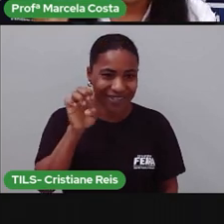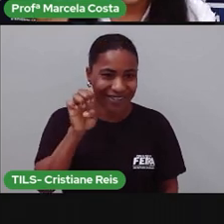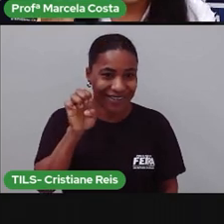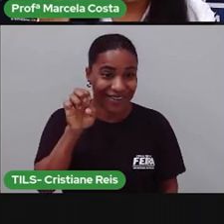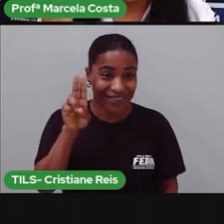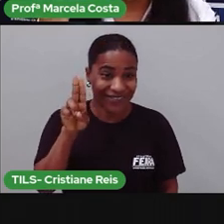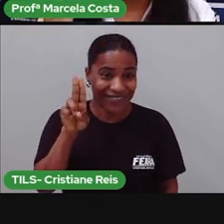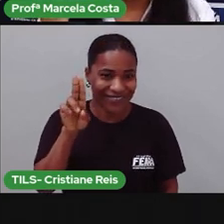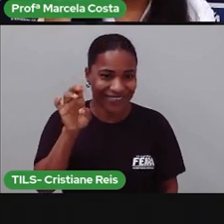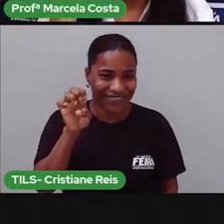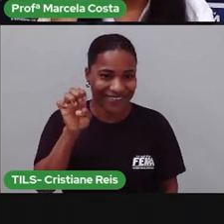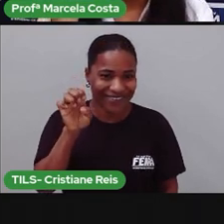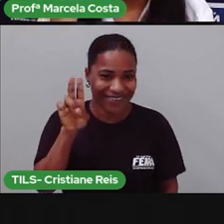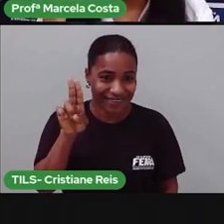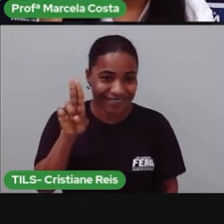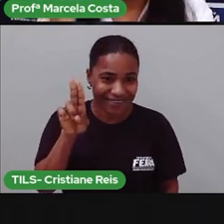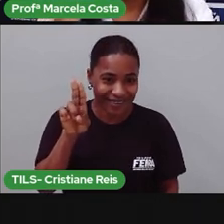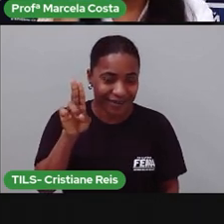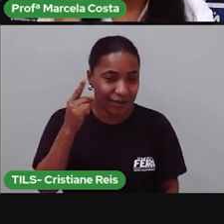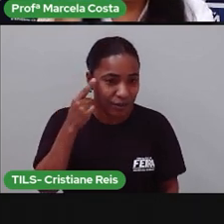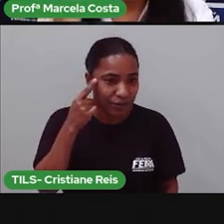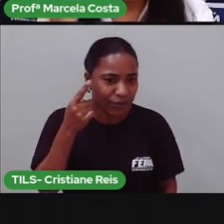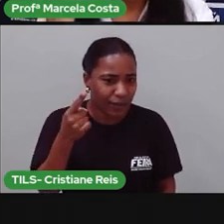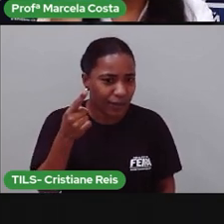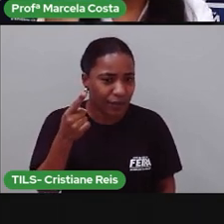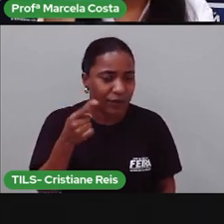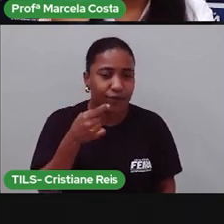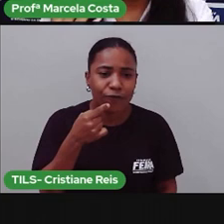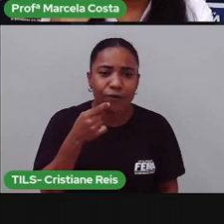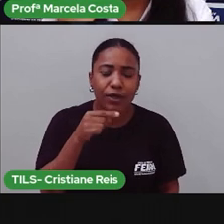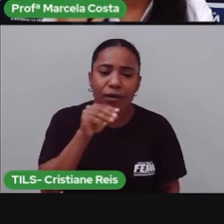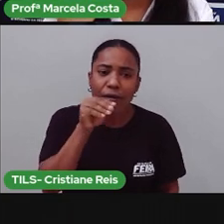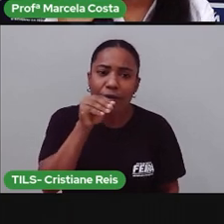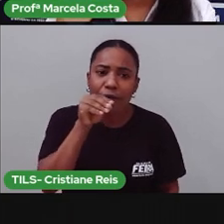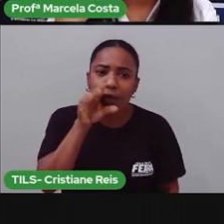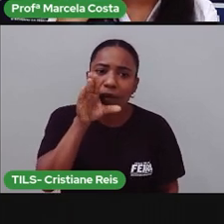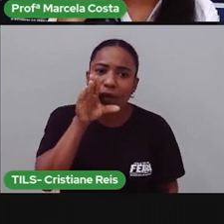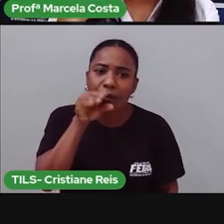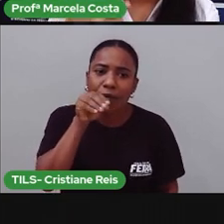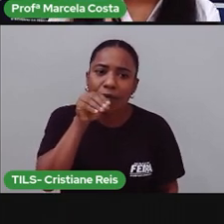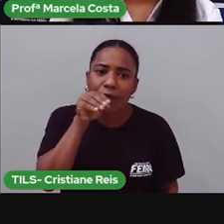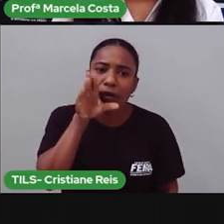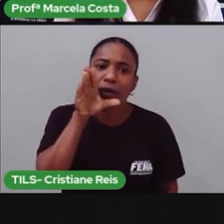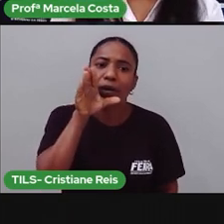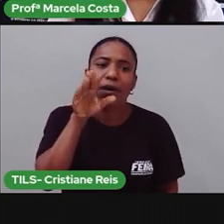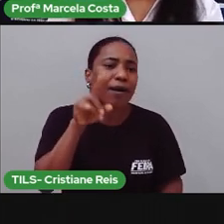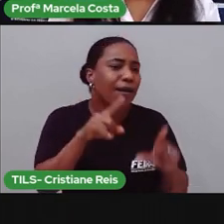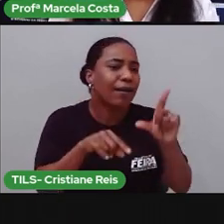O que é que você tá ouvindo? O som de quais letras você ouve?